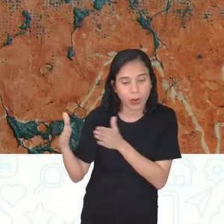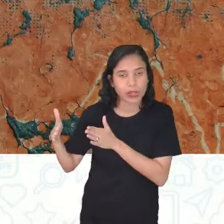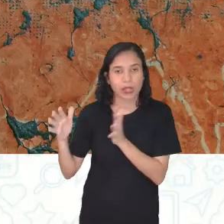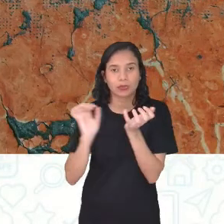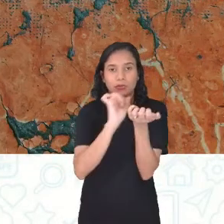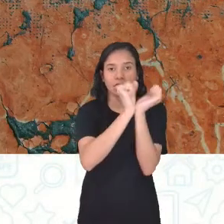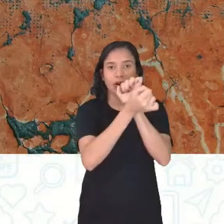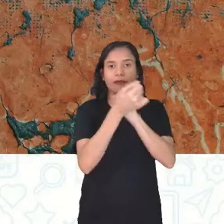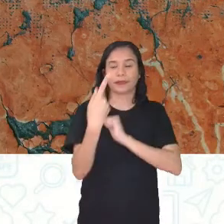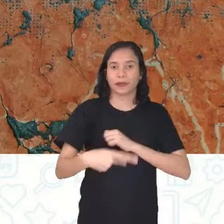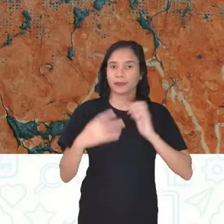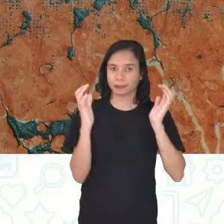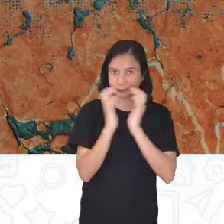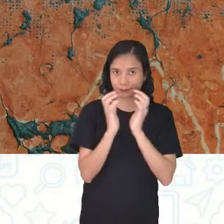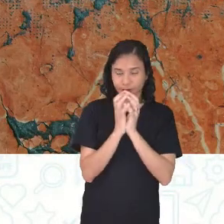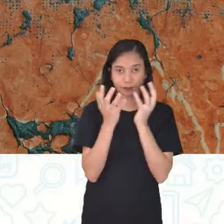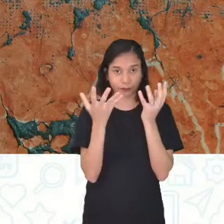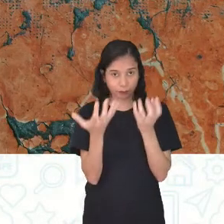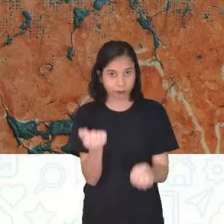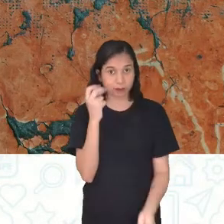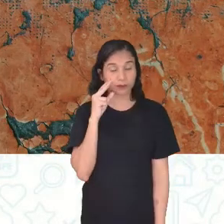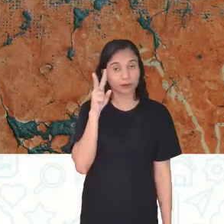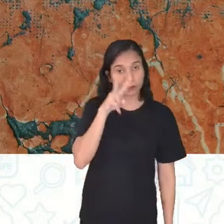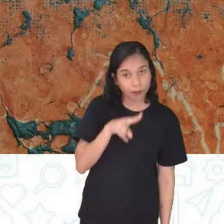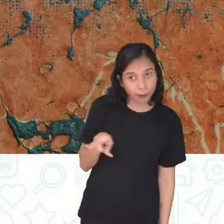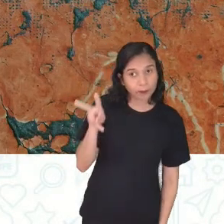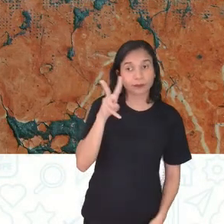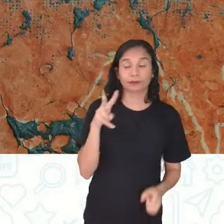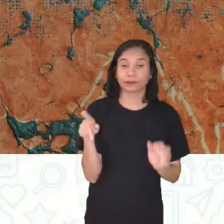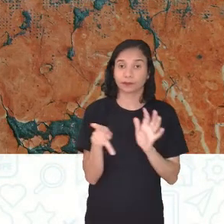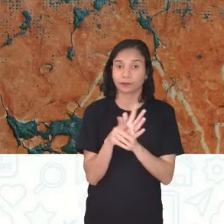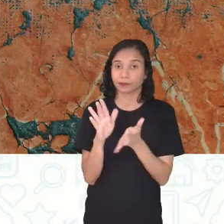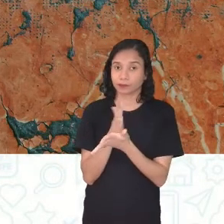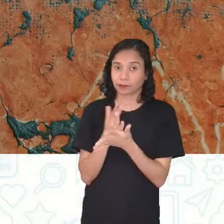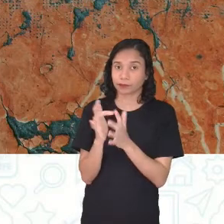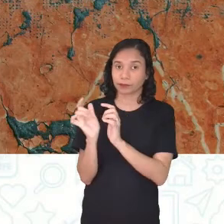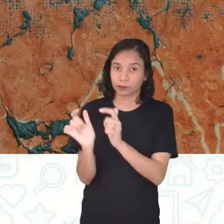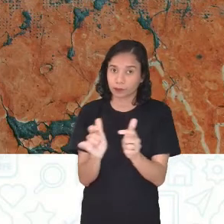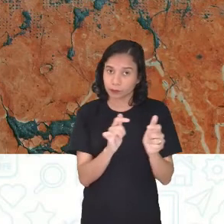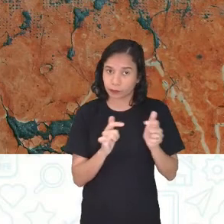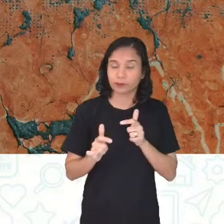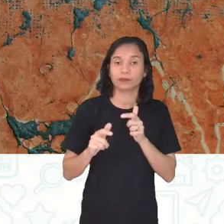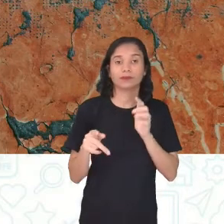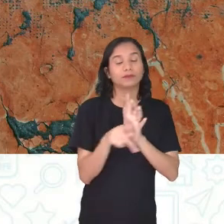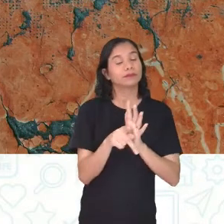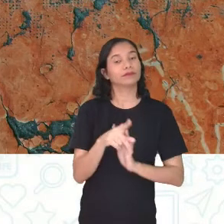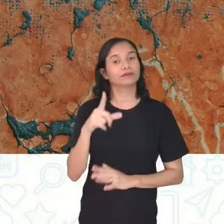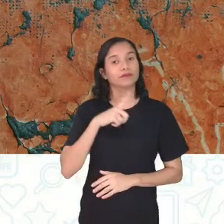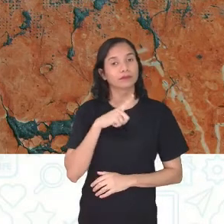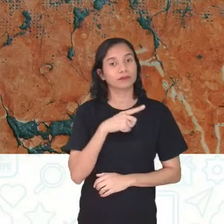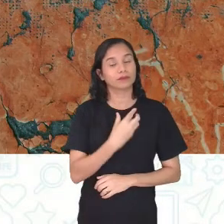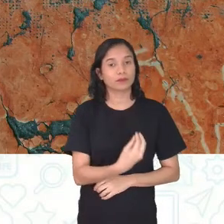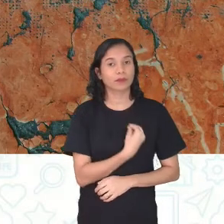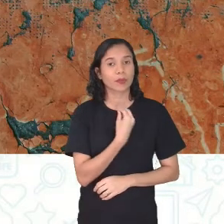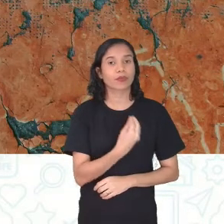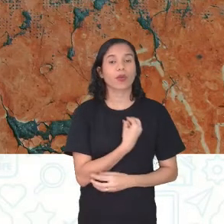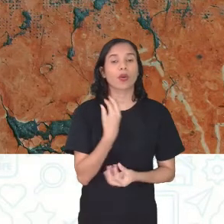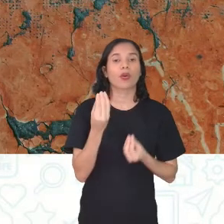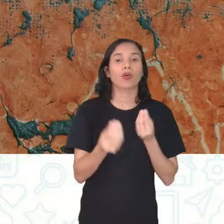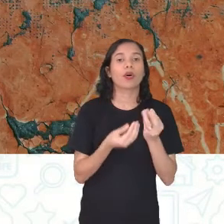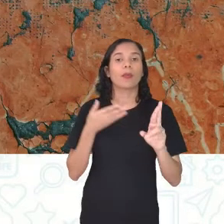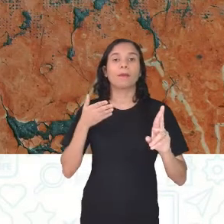Recife, certo? Vamos ver alguns lugares aí que trouxeram, né? Essa